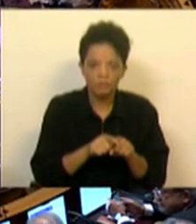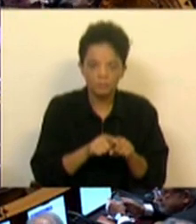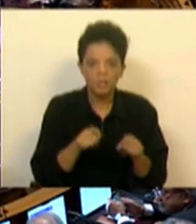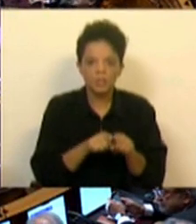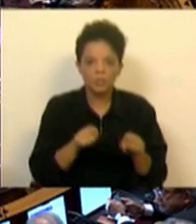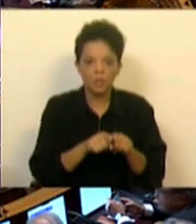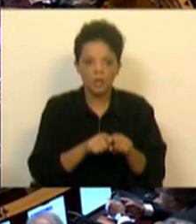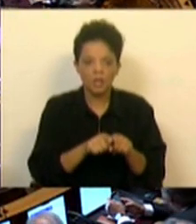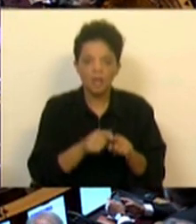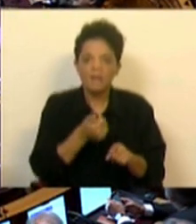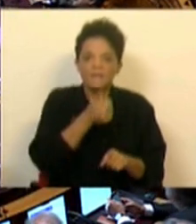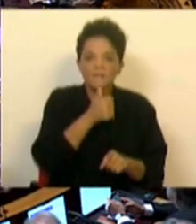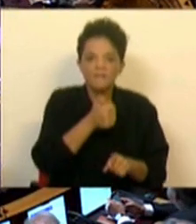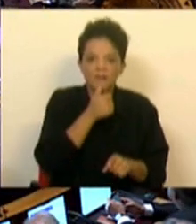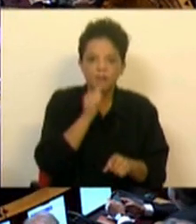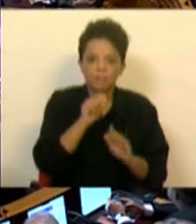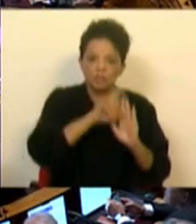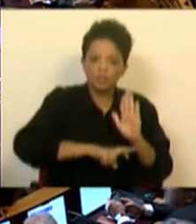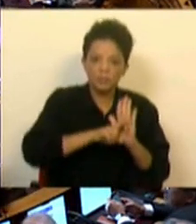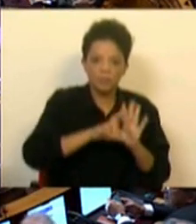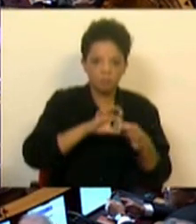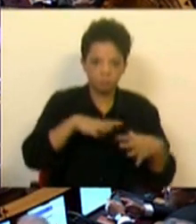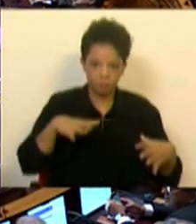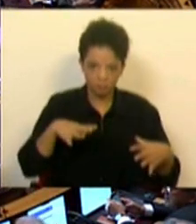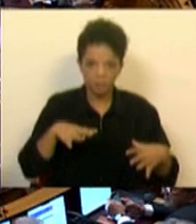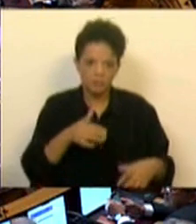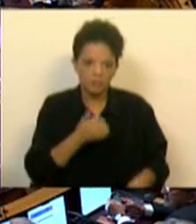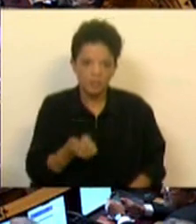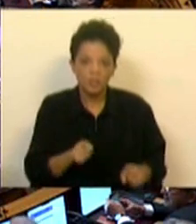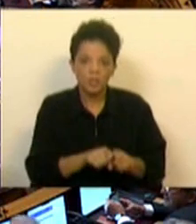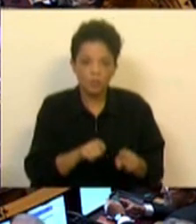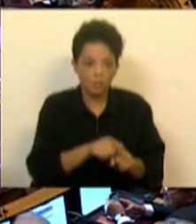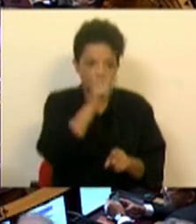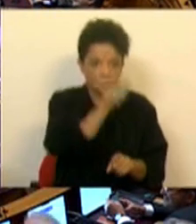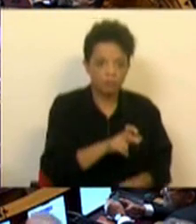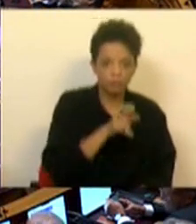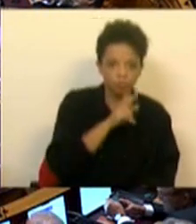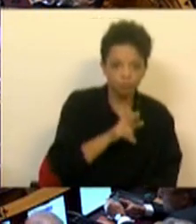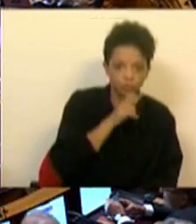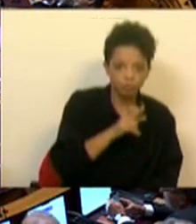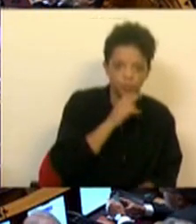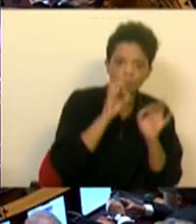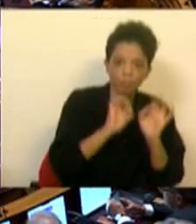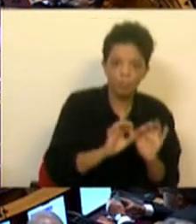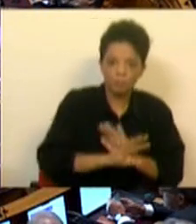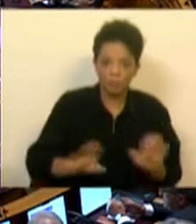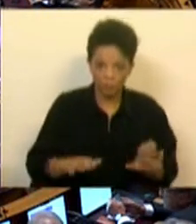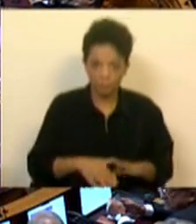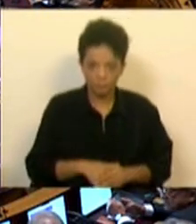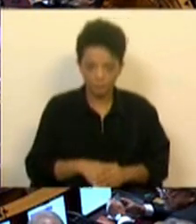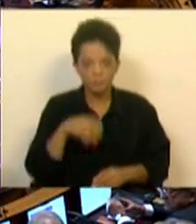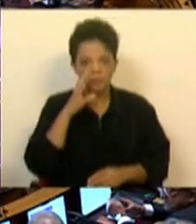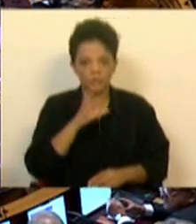não é uma figura regimental. Portanto, vamos deixar o respondente responder e tirámos as dívidas conclusórias.